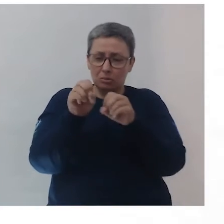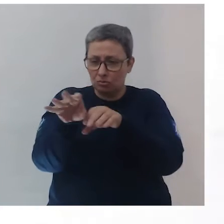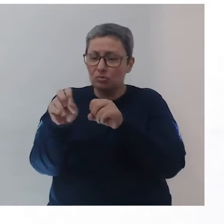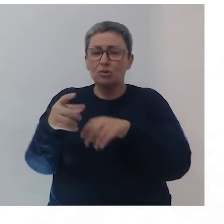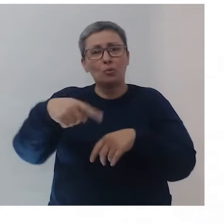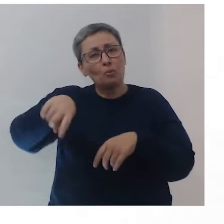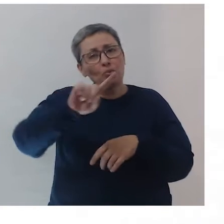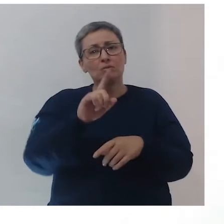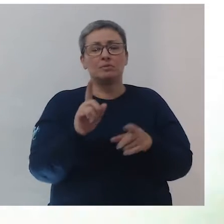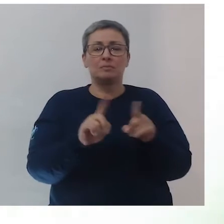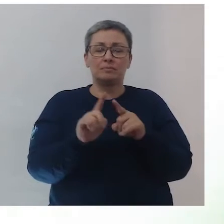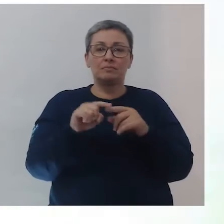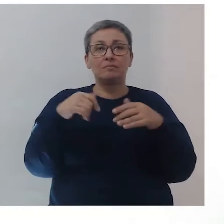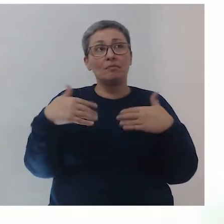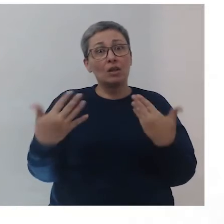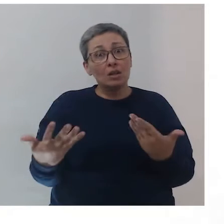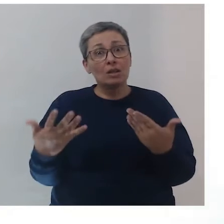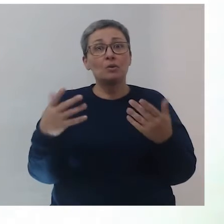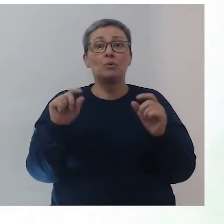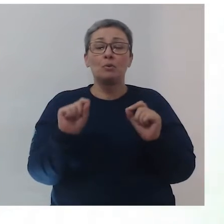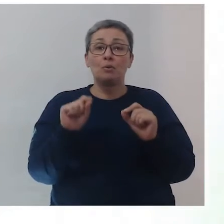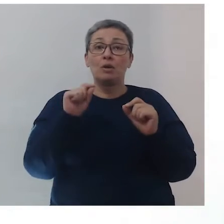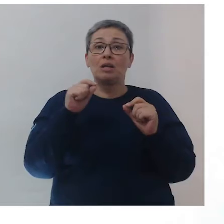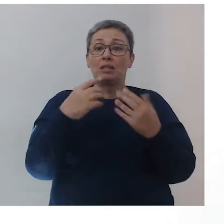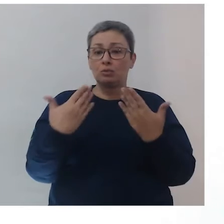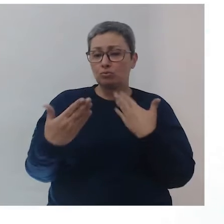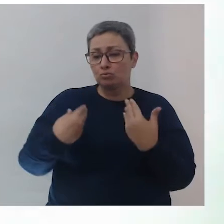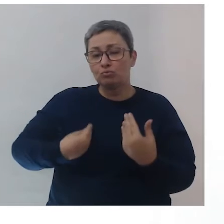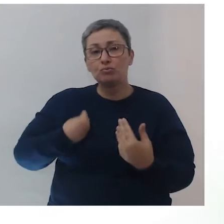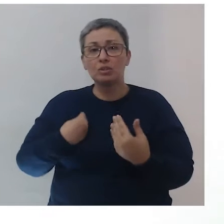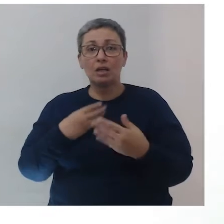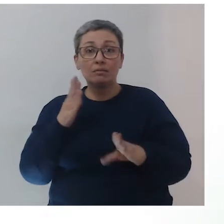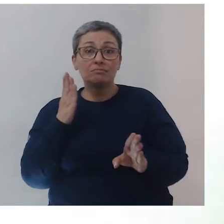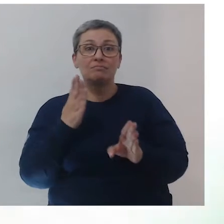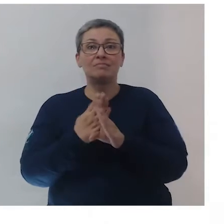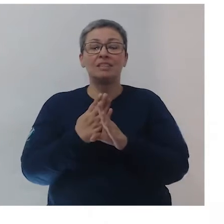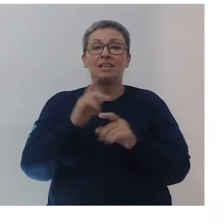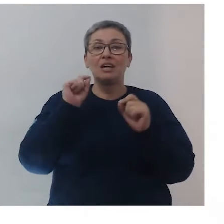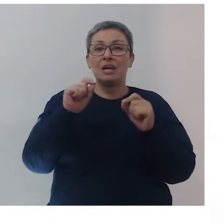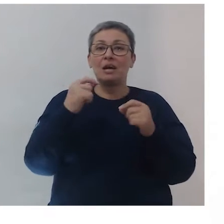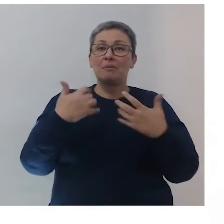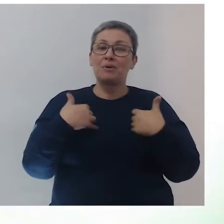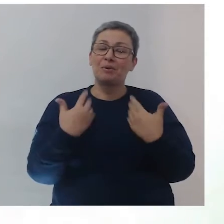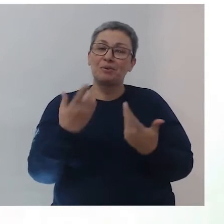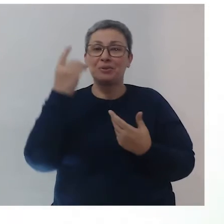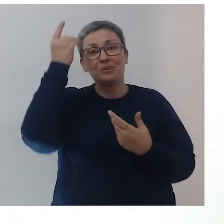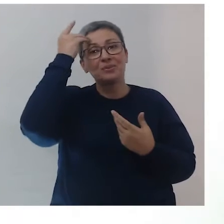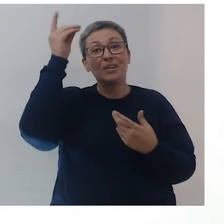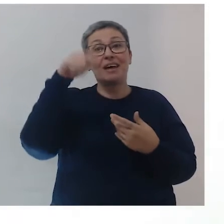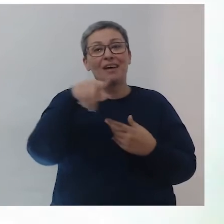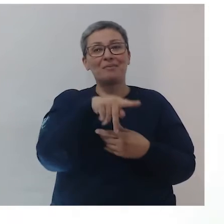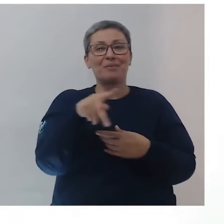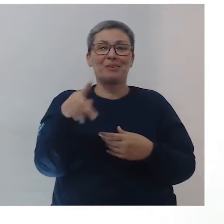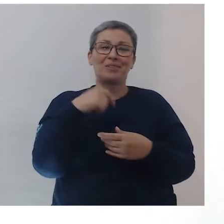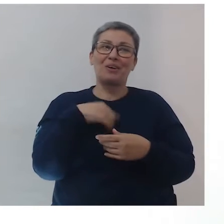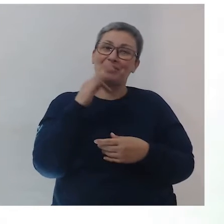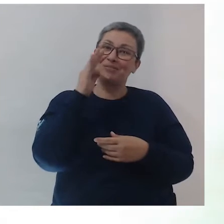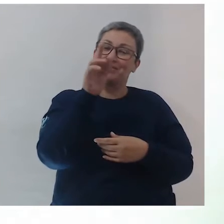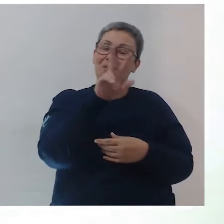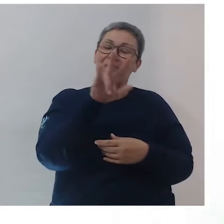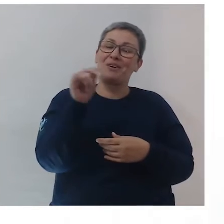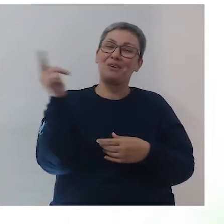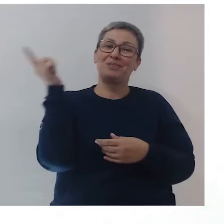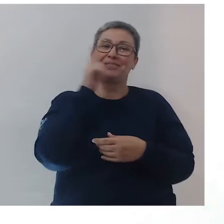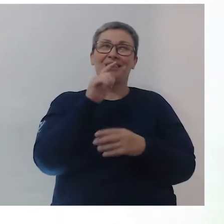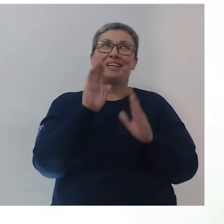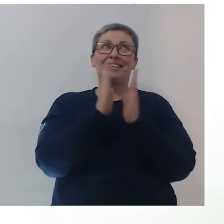tem que passar com os outros. E foi aí, nessa convivência, que eu descobri a minha vocação, que é ser professora. E um dia eu vou chegar